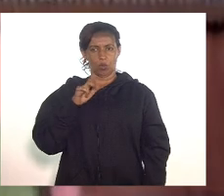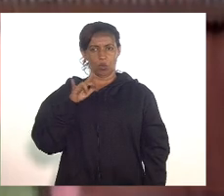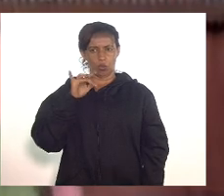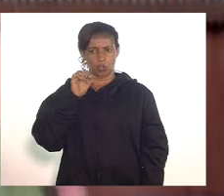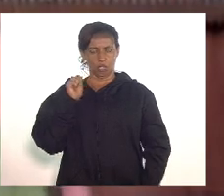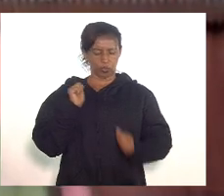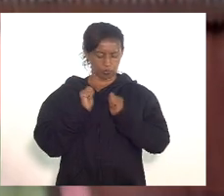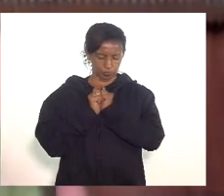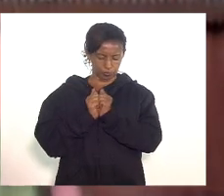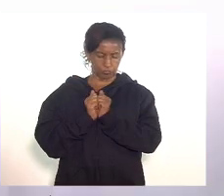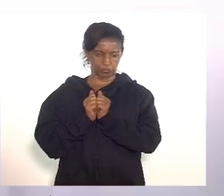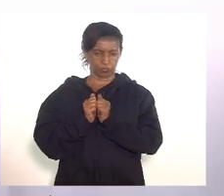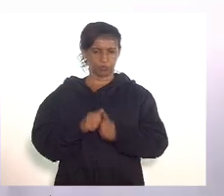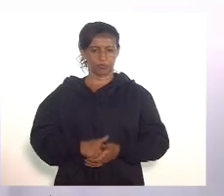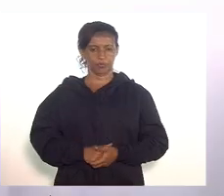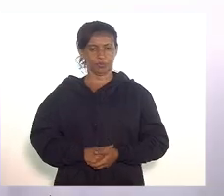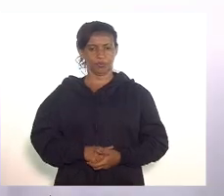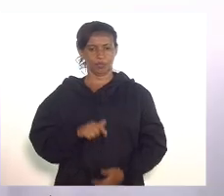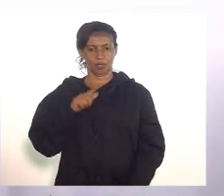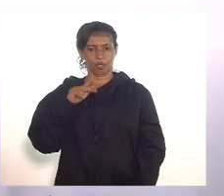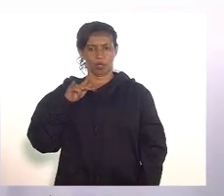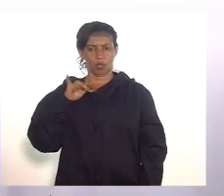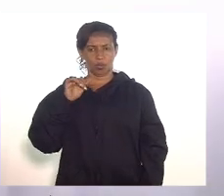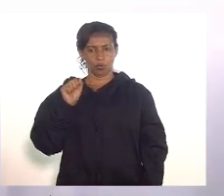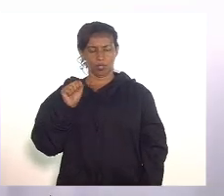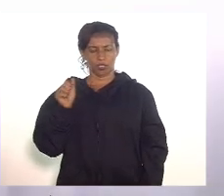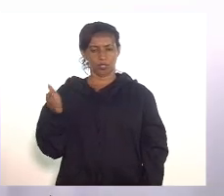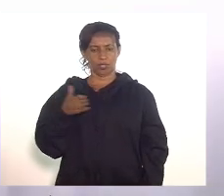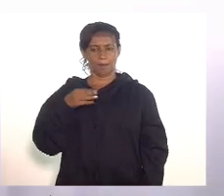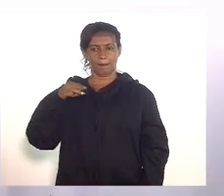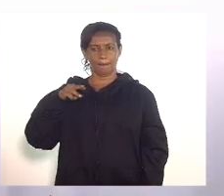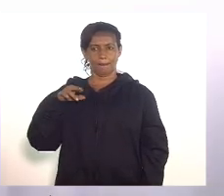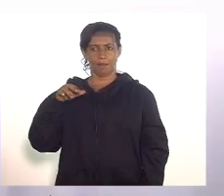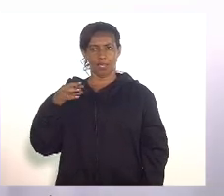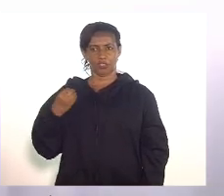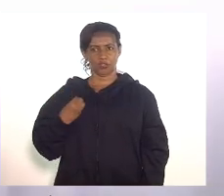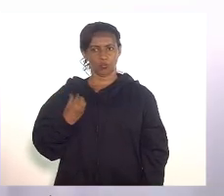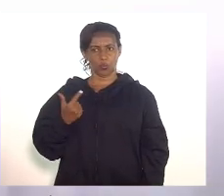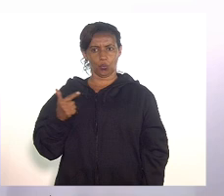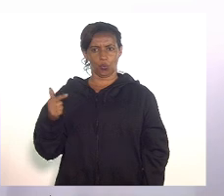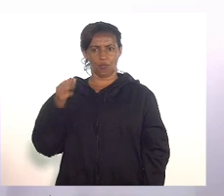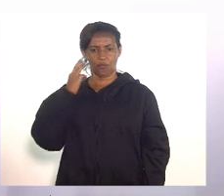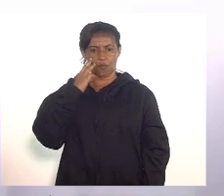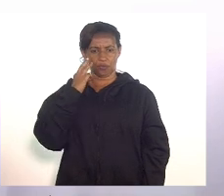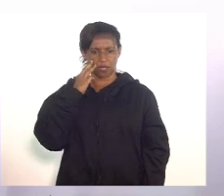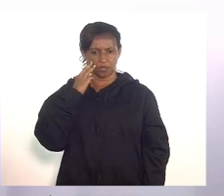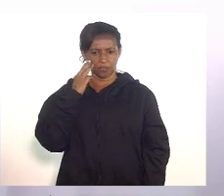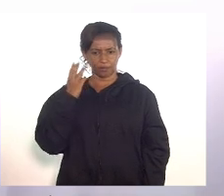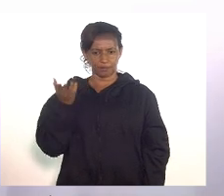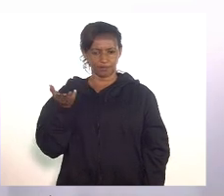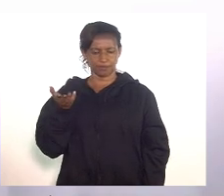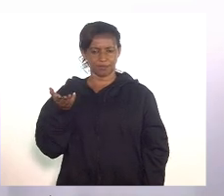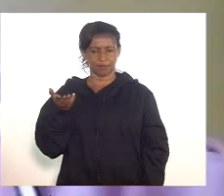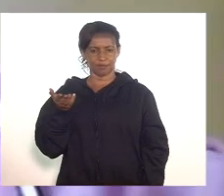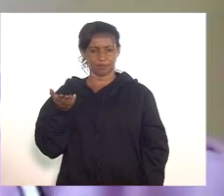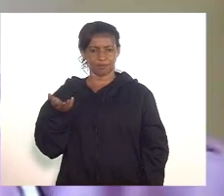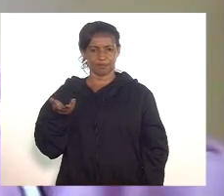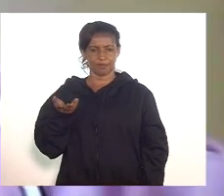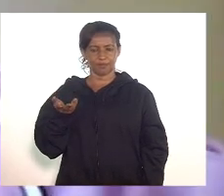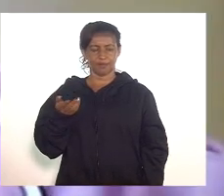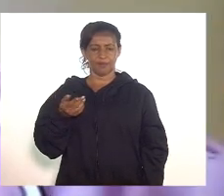deputado Luiz Martins deputado Valdeque Carneiro eu